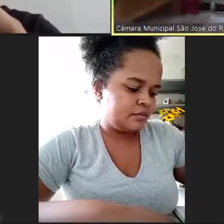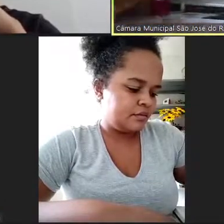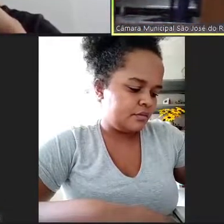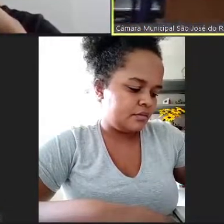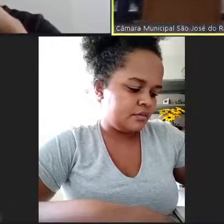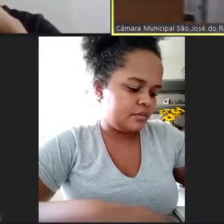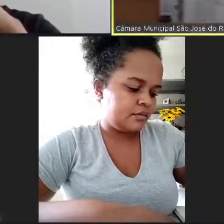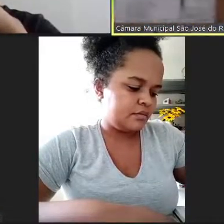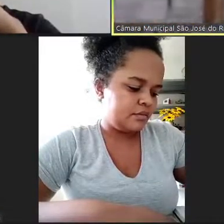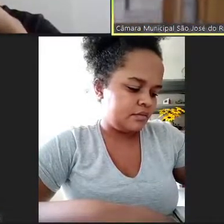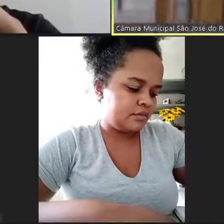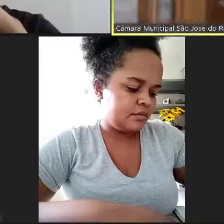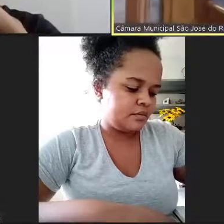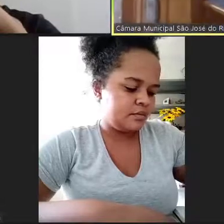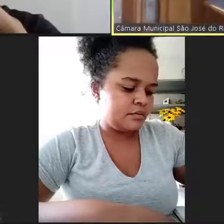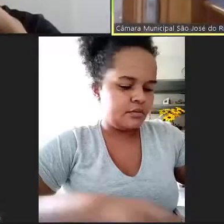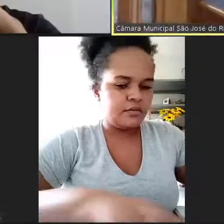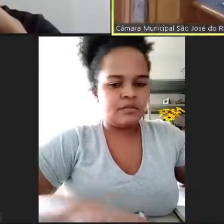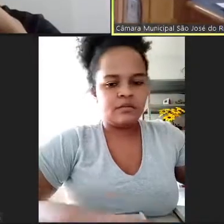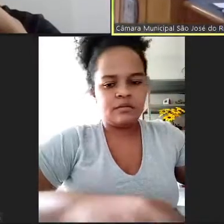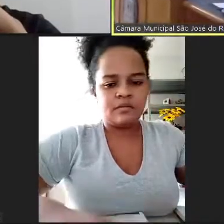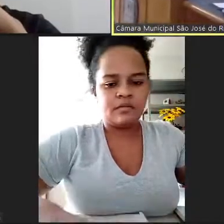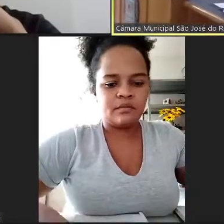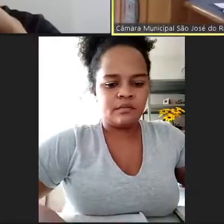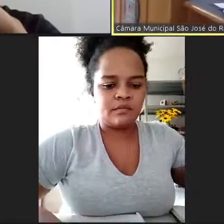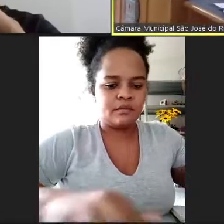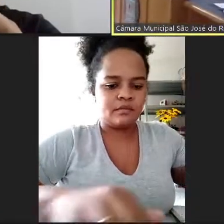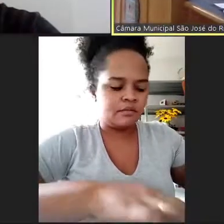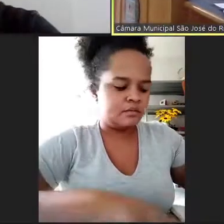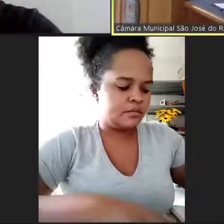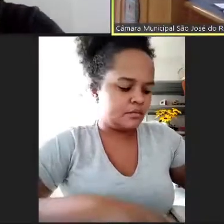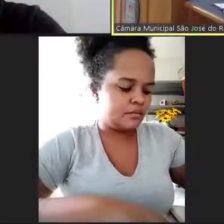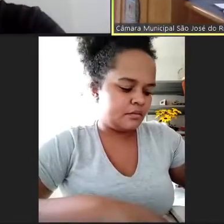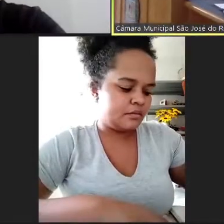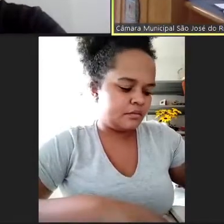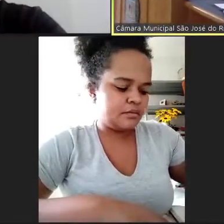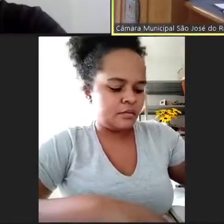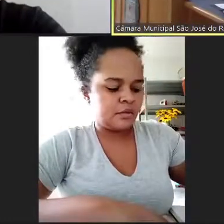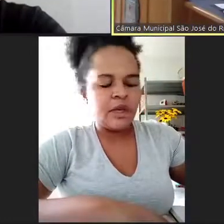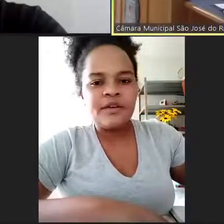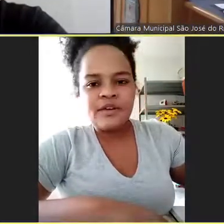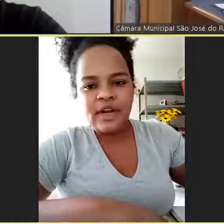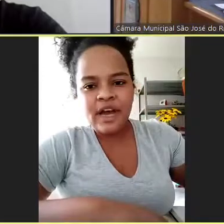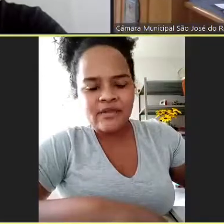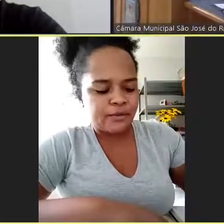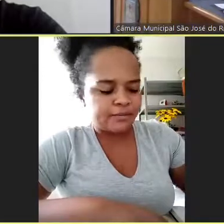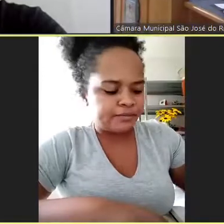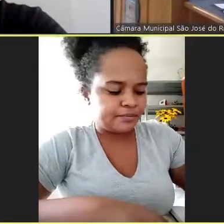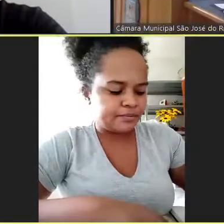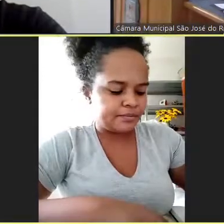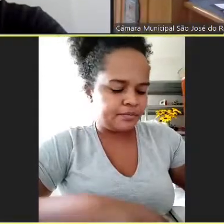vereadores que estiverem de acordo permaneçam sentados. Vereadora Thaís, como vota? Favorável.